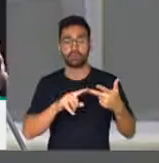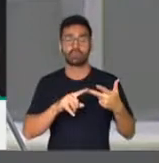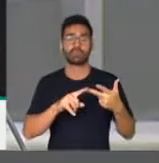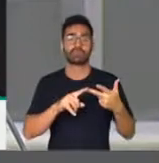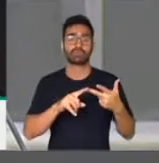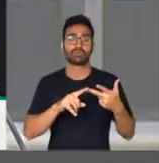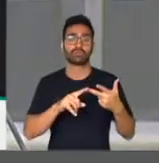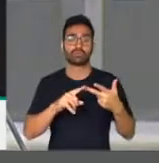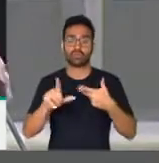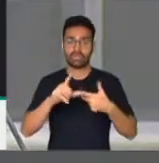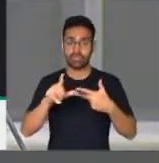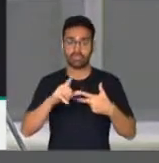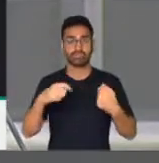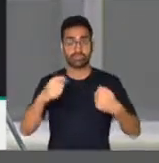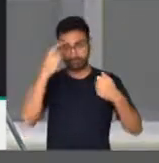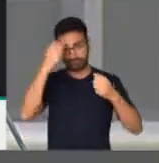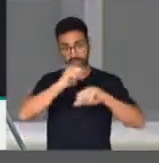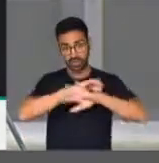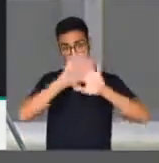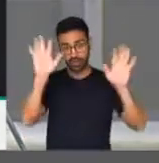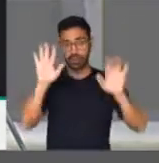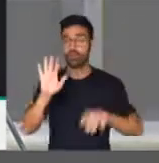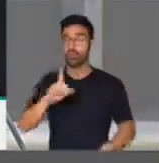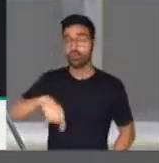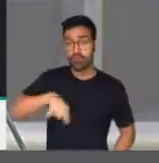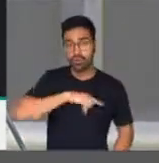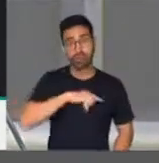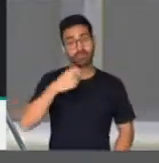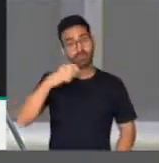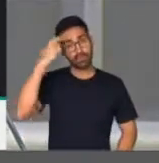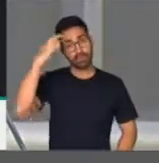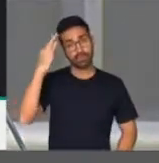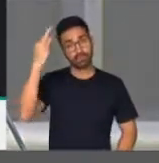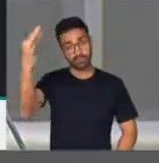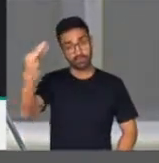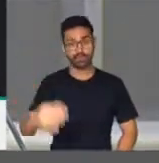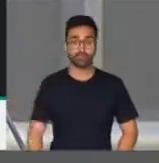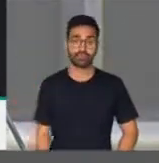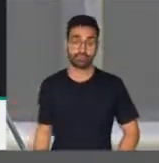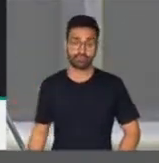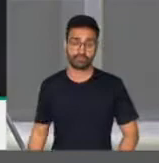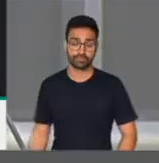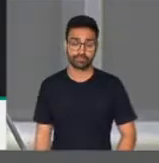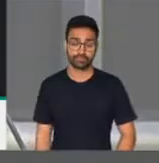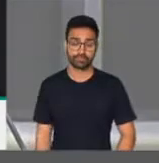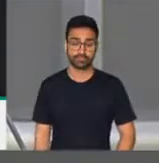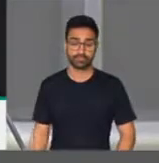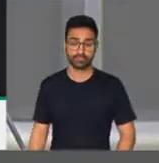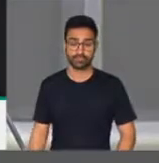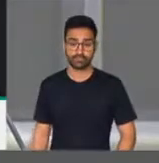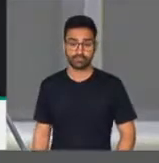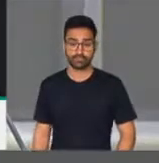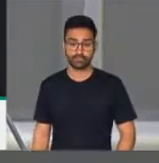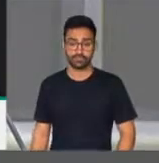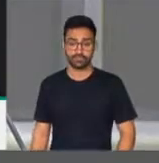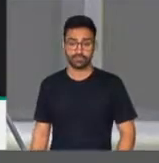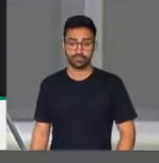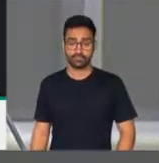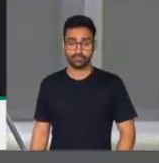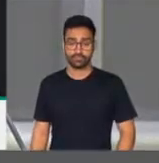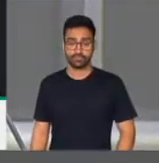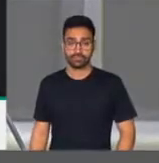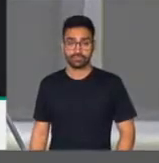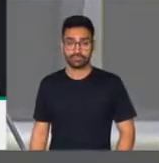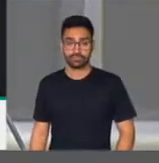precisamos, senhoras e senhores, olhar para o nosso futuro, como quem não abre